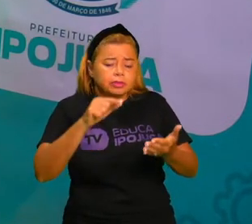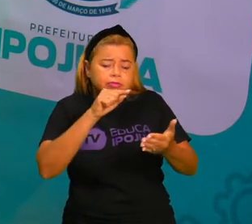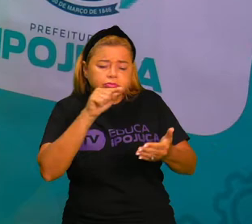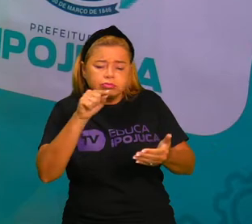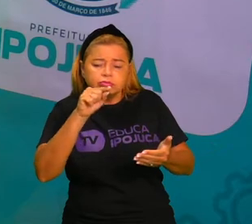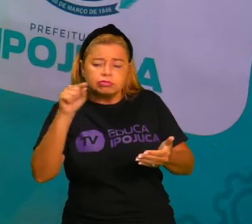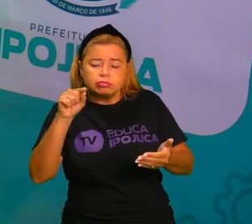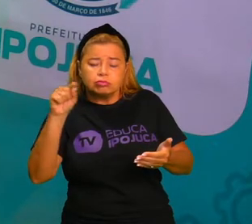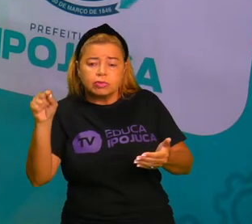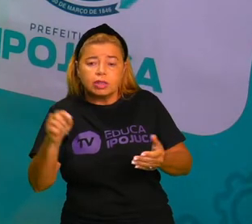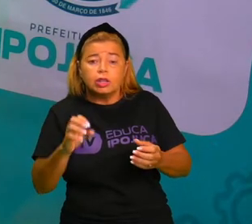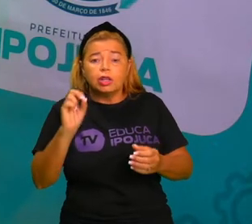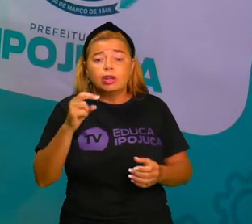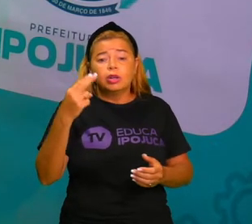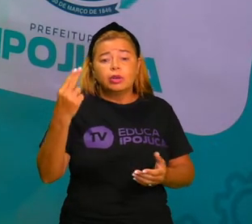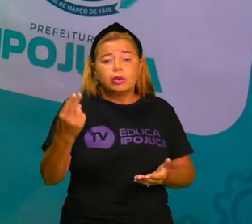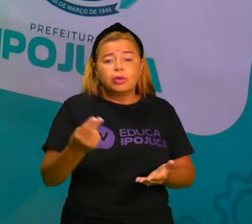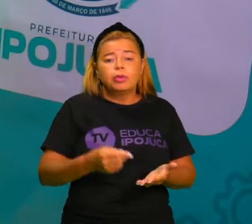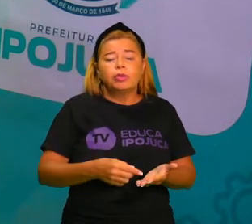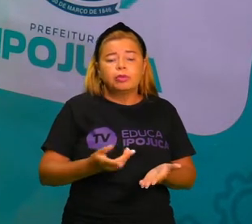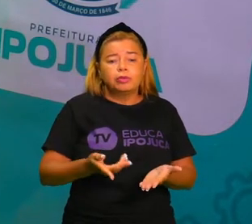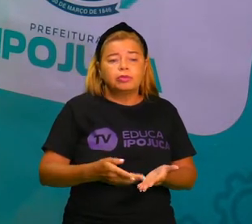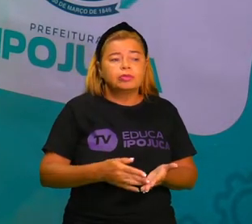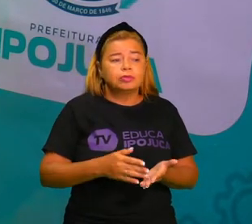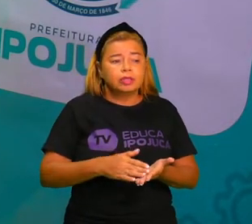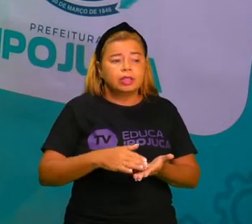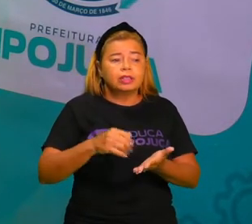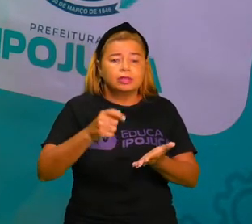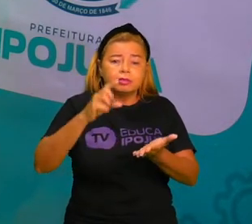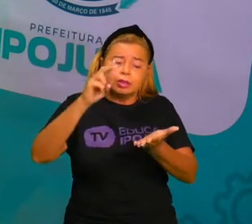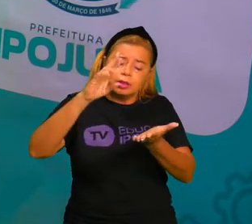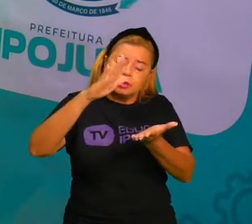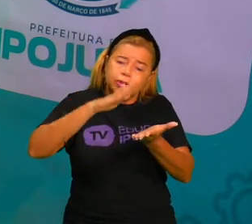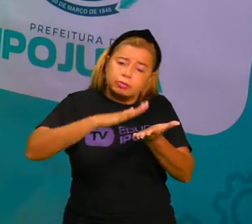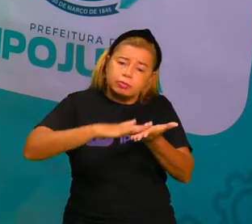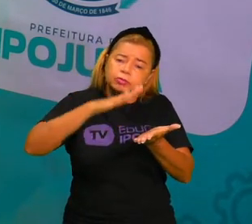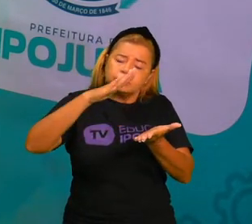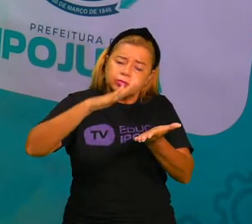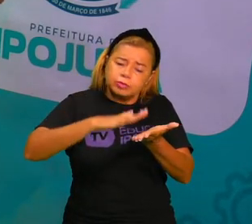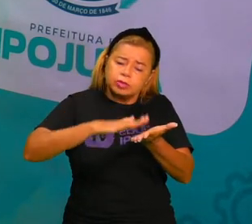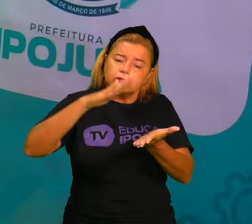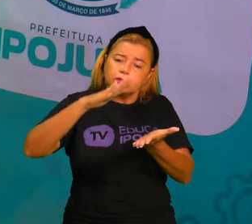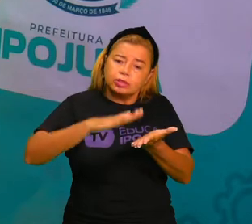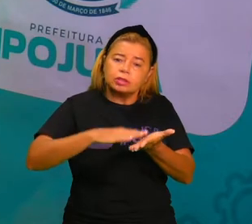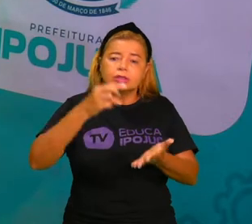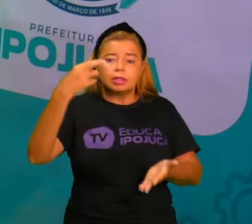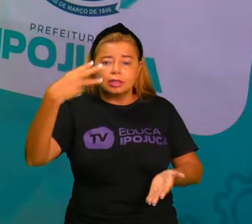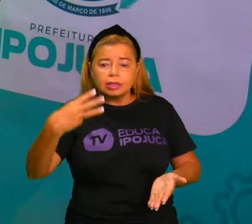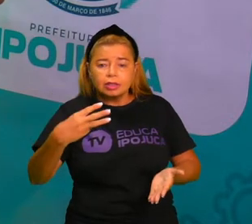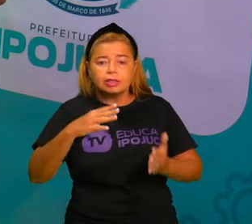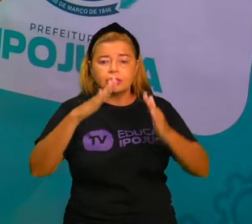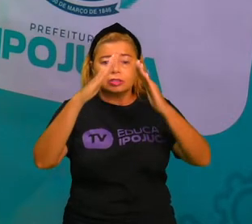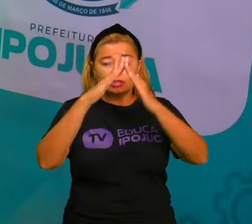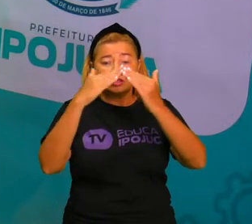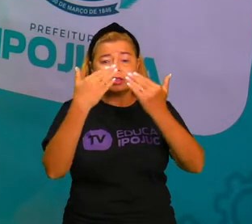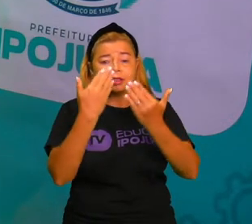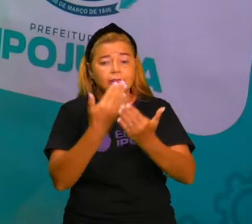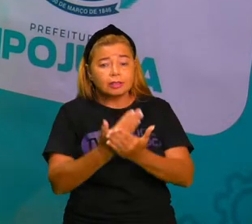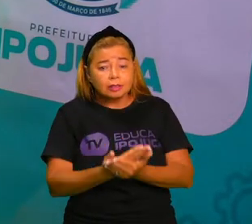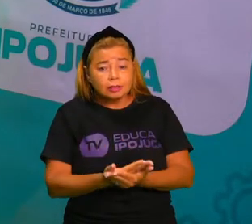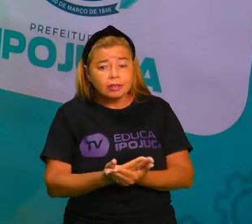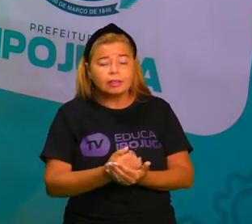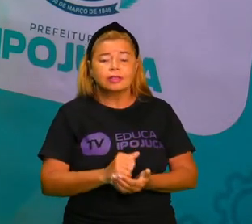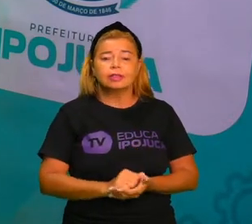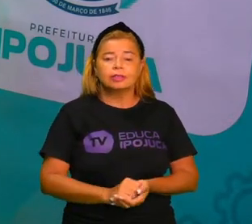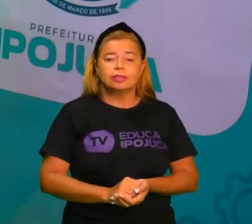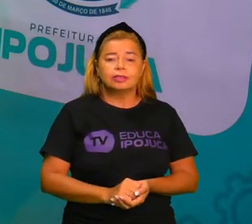tocando. Um, dois, três. No caso aqui. Es-co-la. Certo? E classificar as